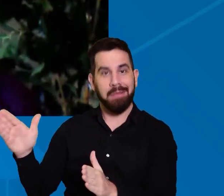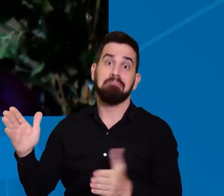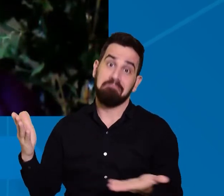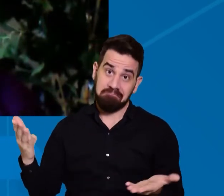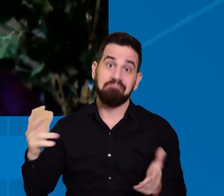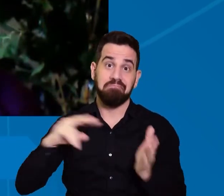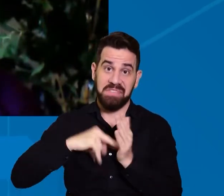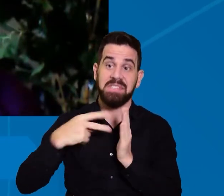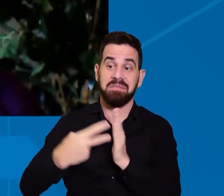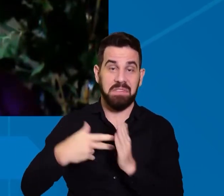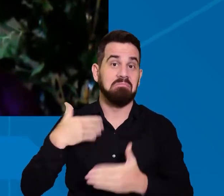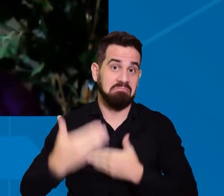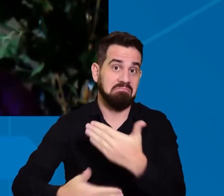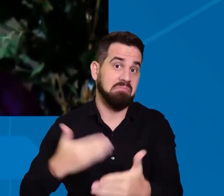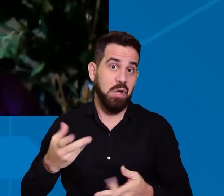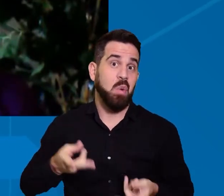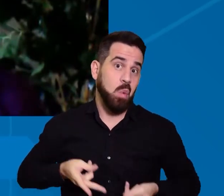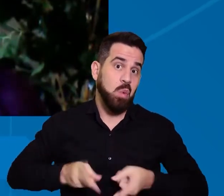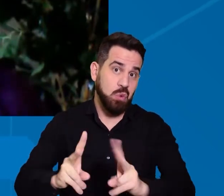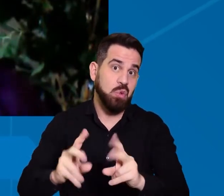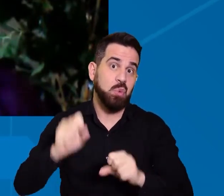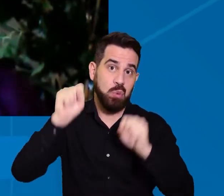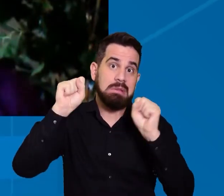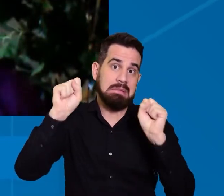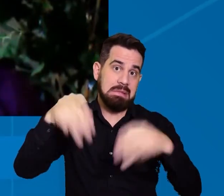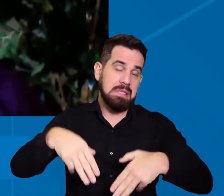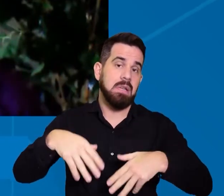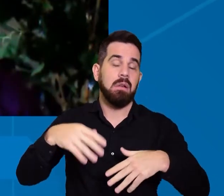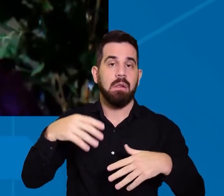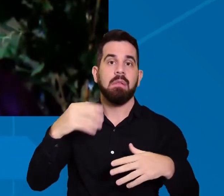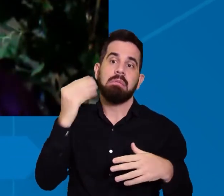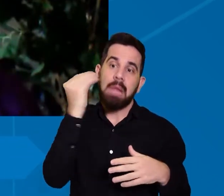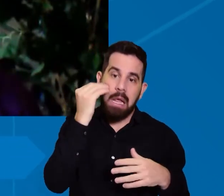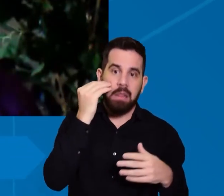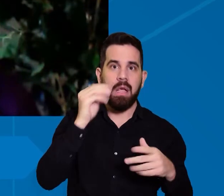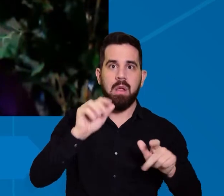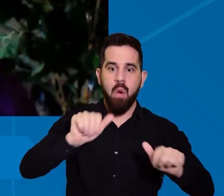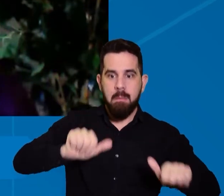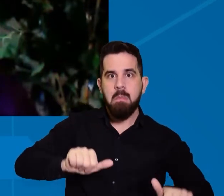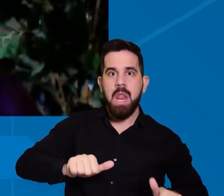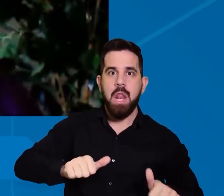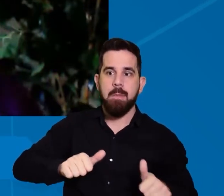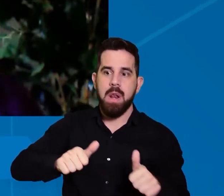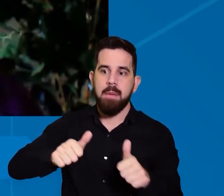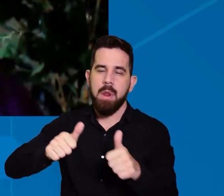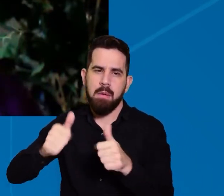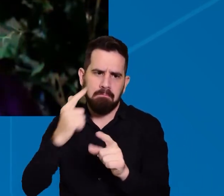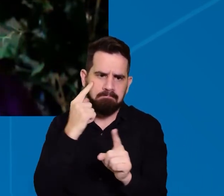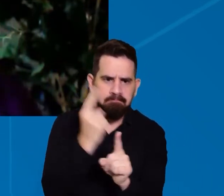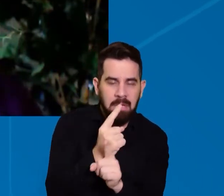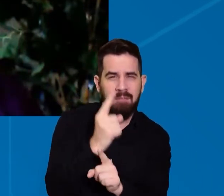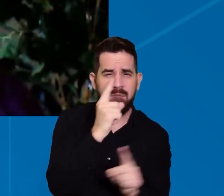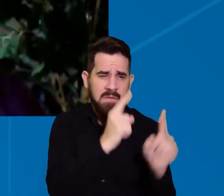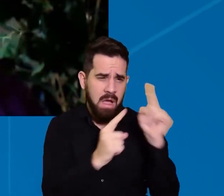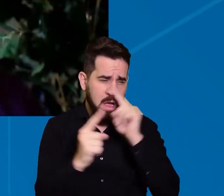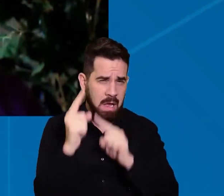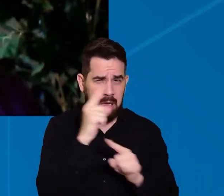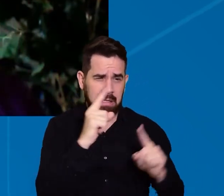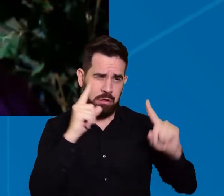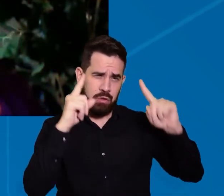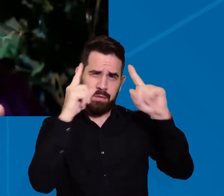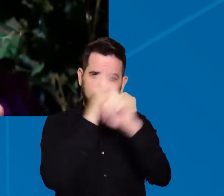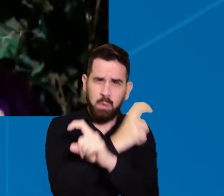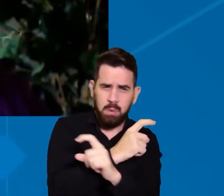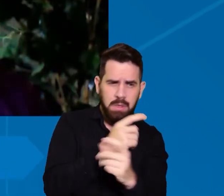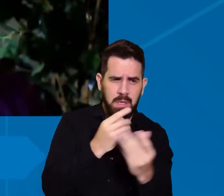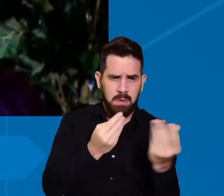continuidade ao processo, inclusive procurando aperfeiçoá-lo mais, buscando justamente o que nós tivemos de dificuldades,